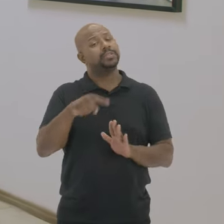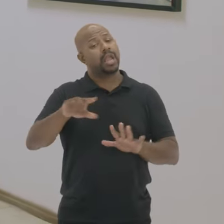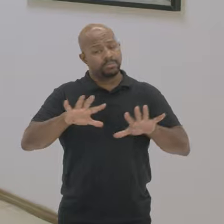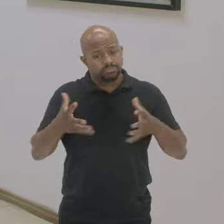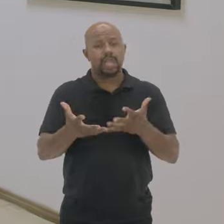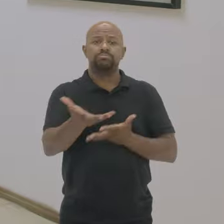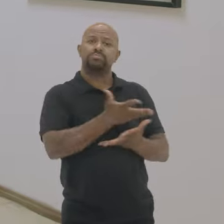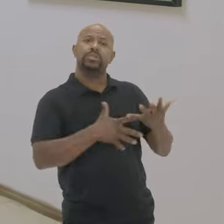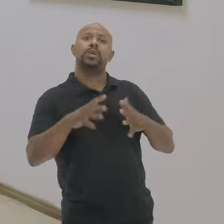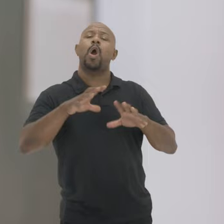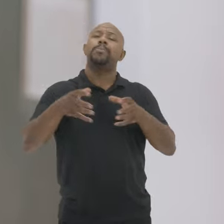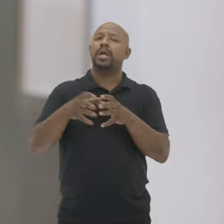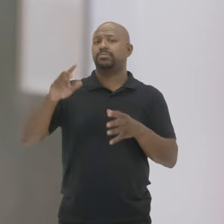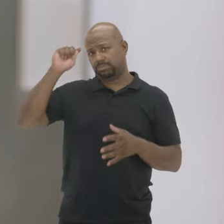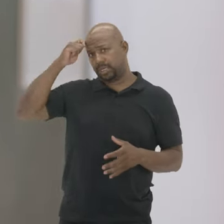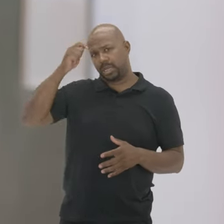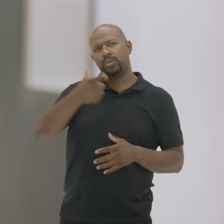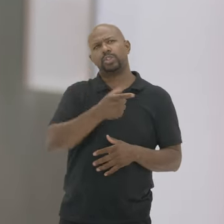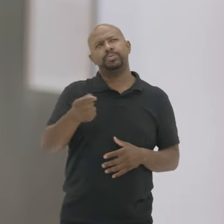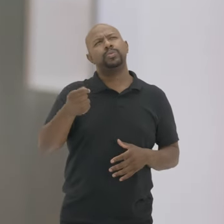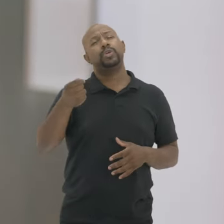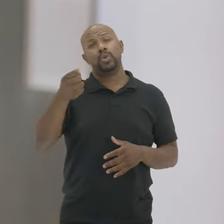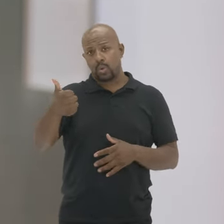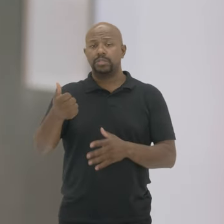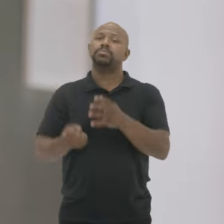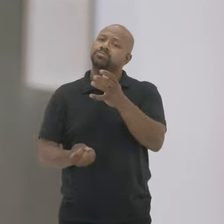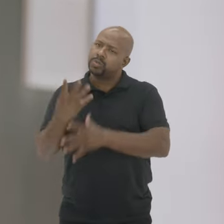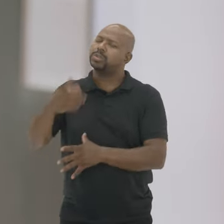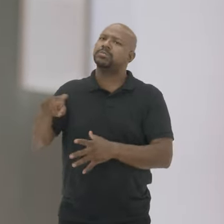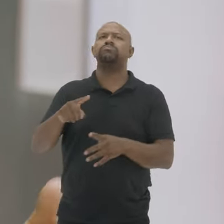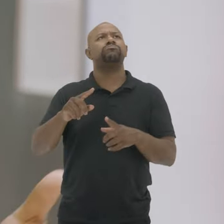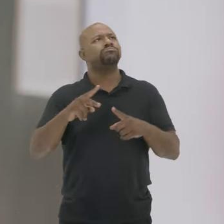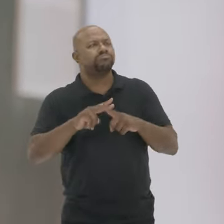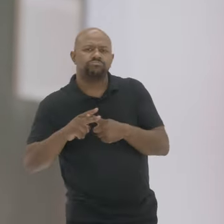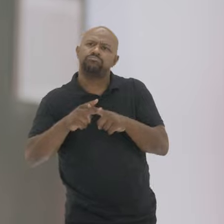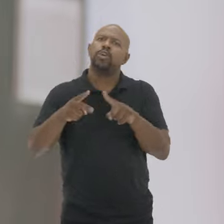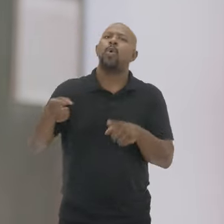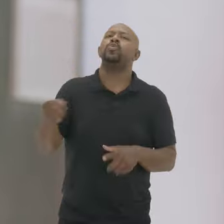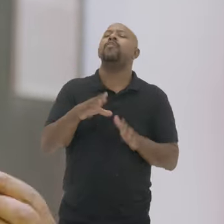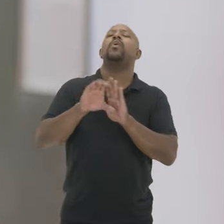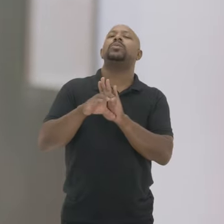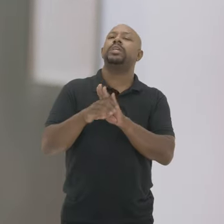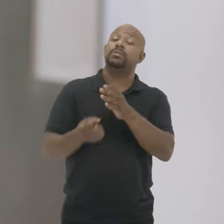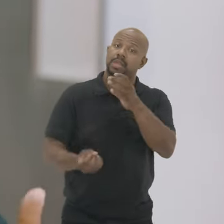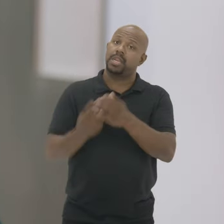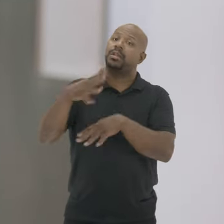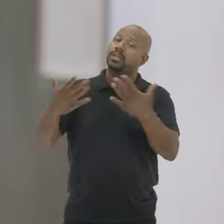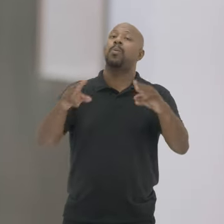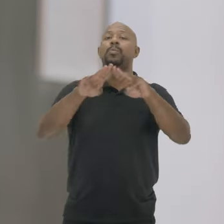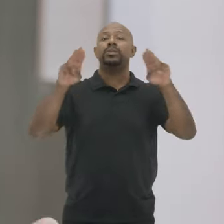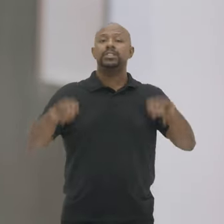socialização Da comunidade negra E no ano de 2001 Nós criamos o projeto De revitalização Desse espaço Com um novo conceito